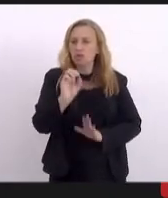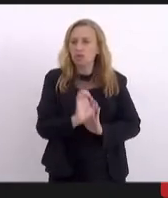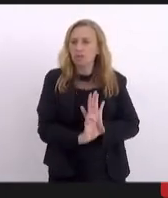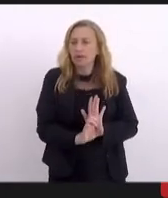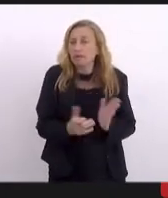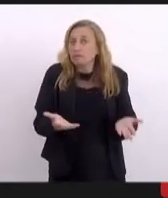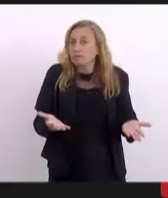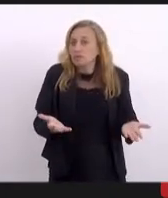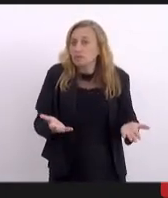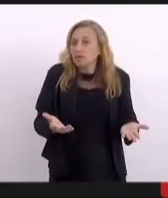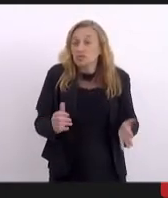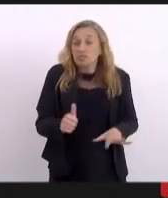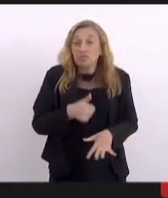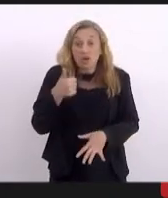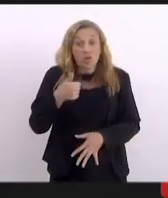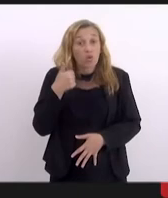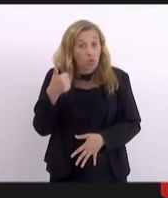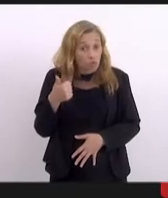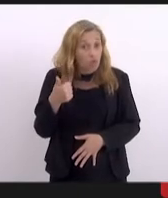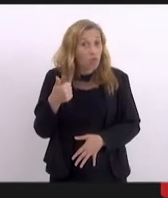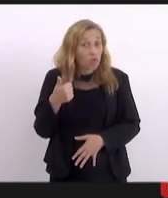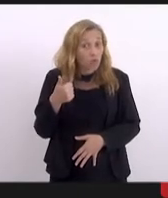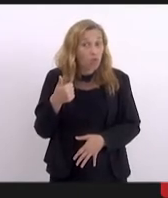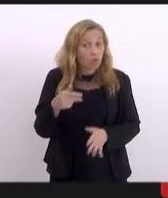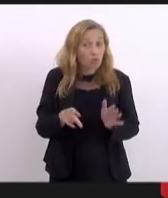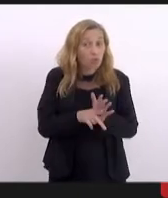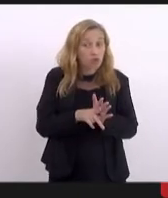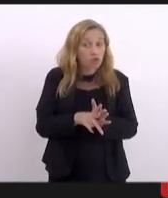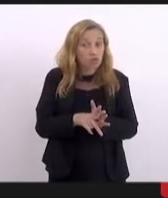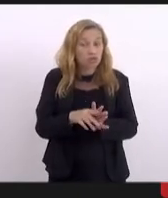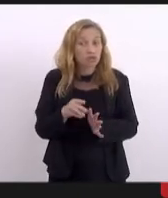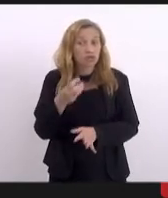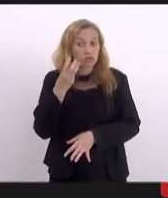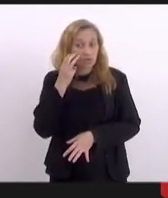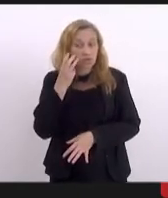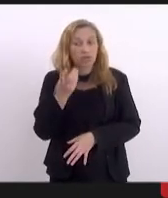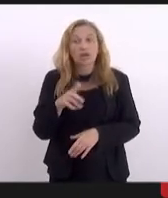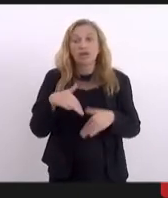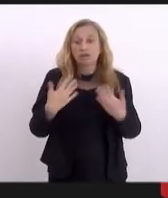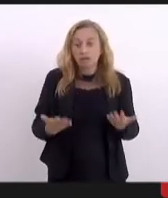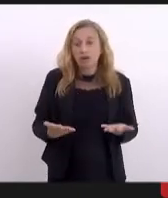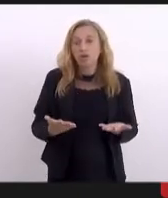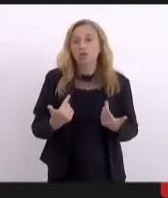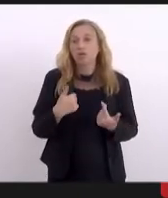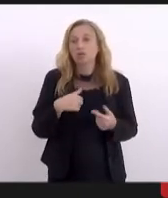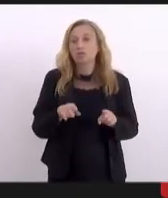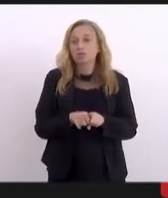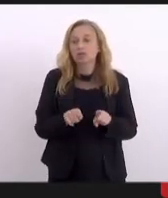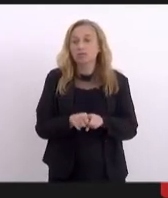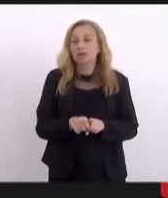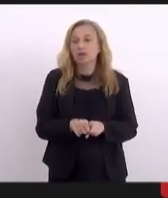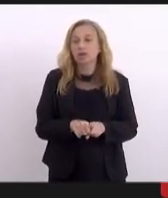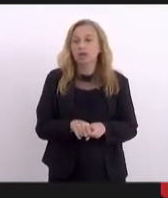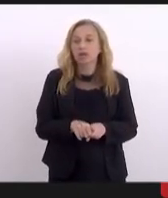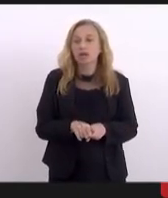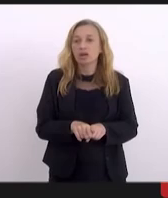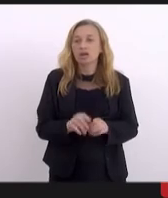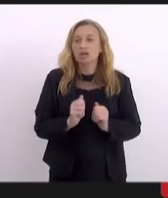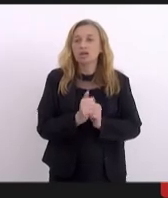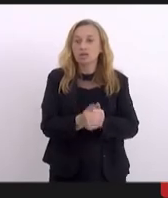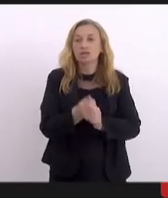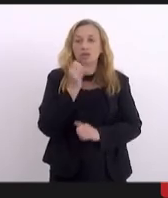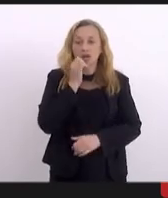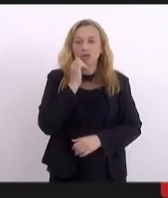melhorou e muito o projeto do Valdeck. Então, eu também sigo o parecer do